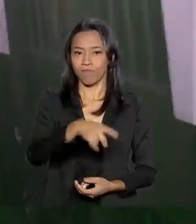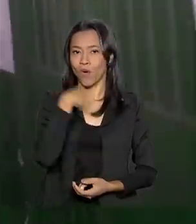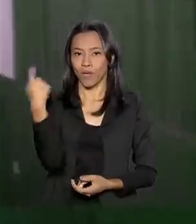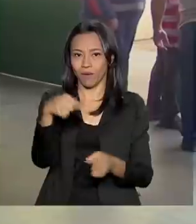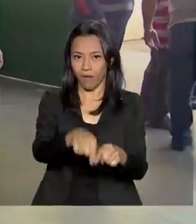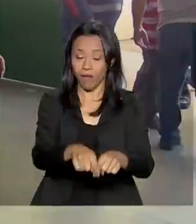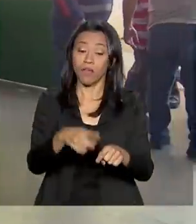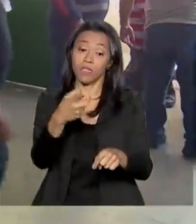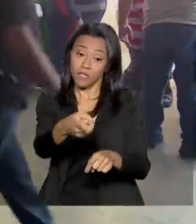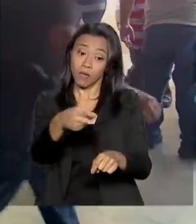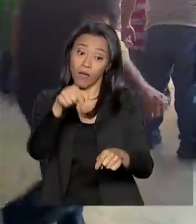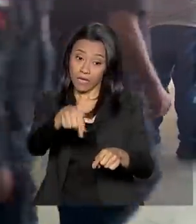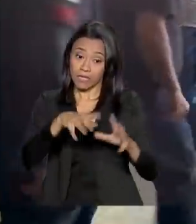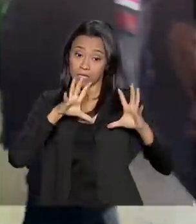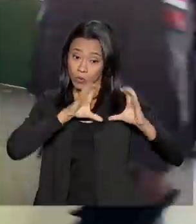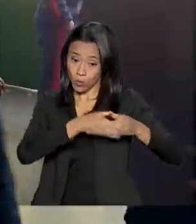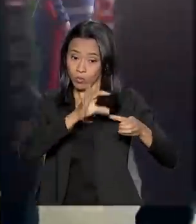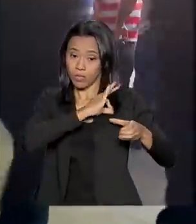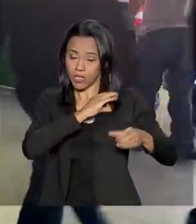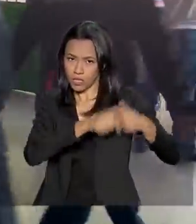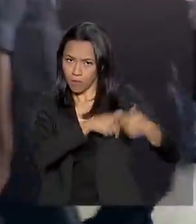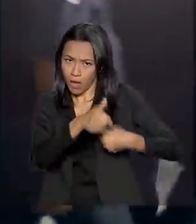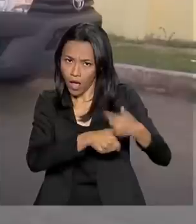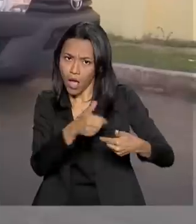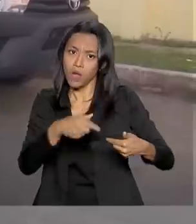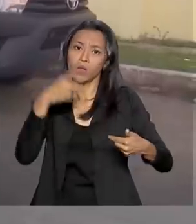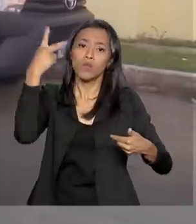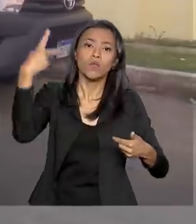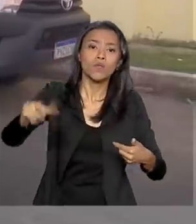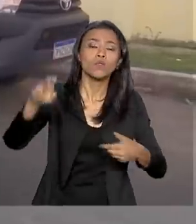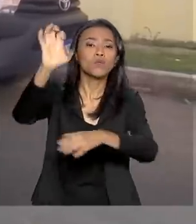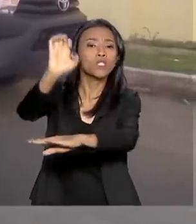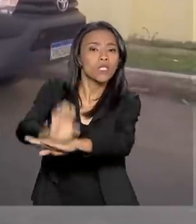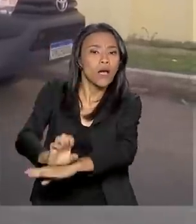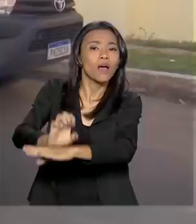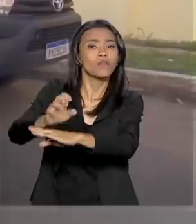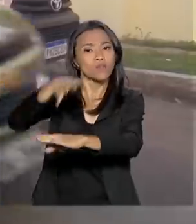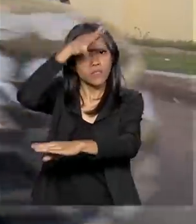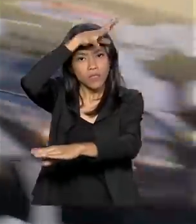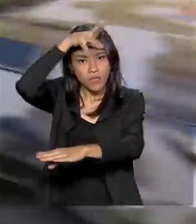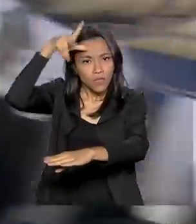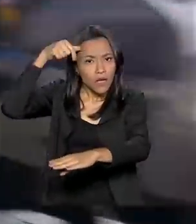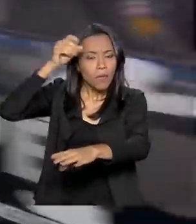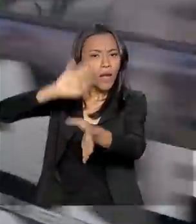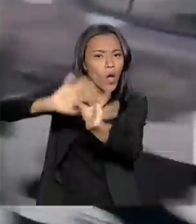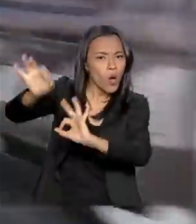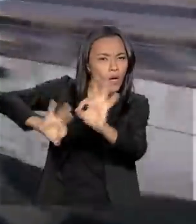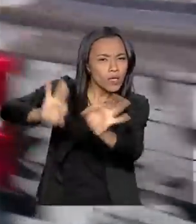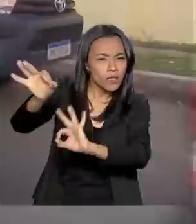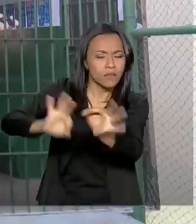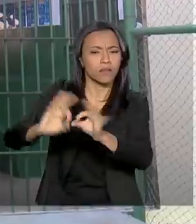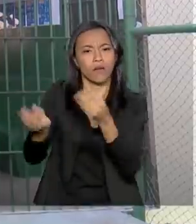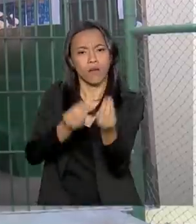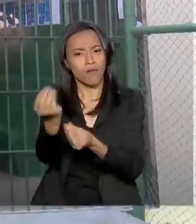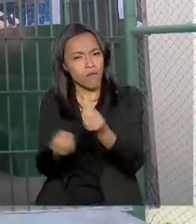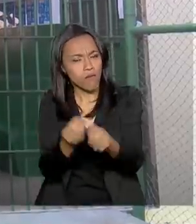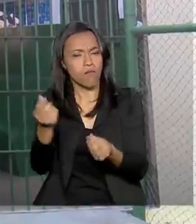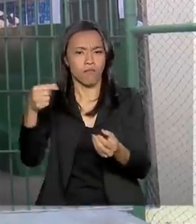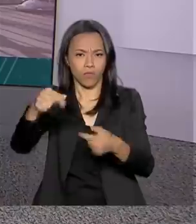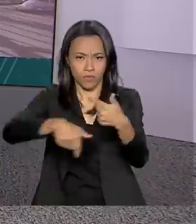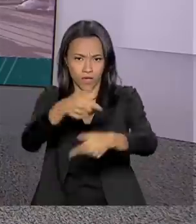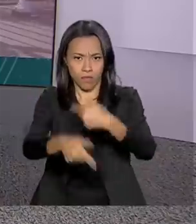representantes da força-tarefa devem se reunir com autoridades policiais do Amazonas para planejar as ações que serão colocadas em prática no